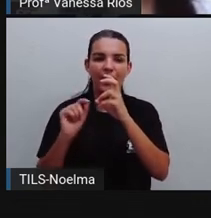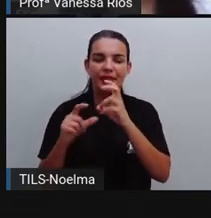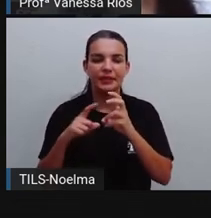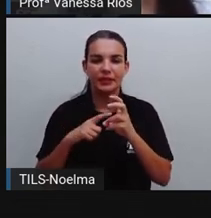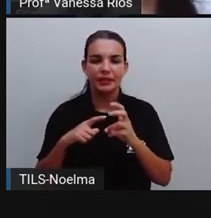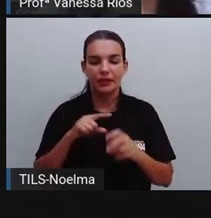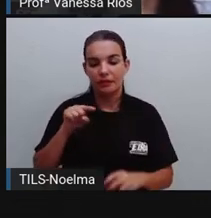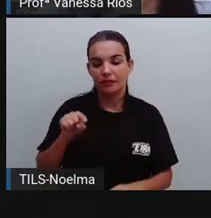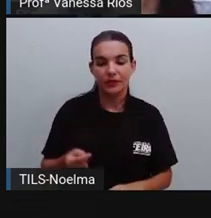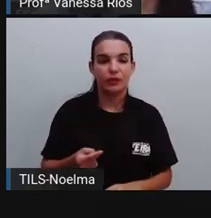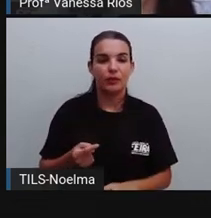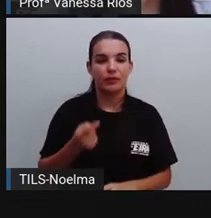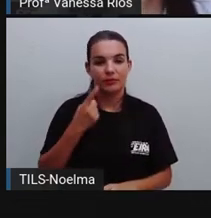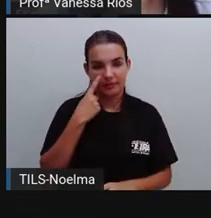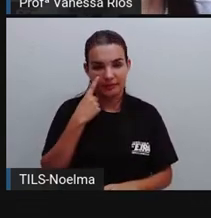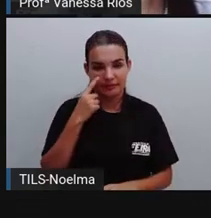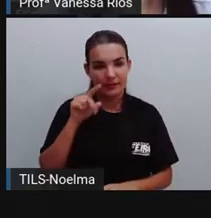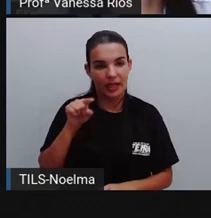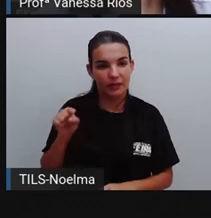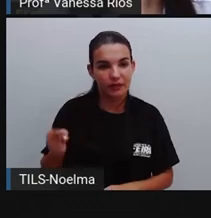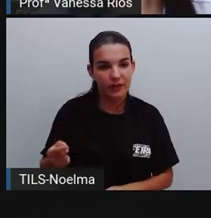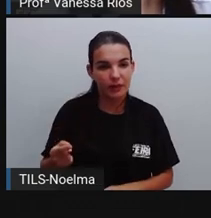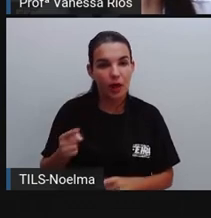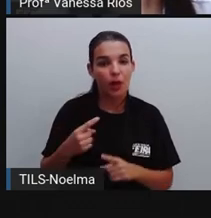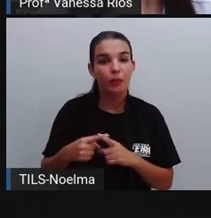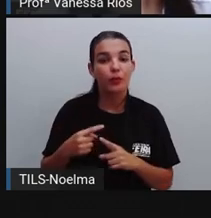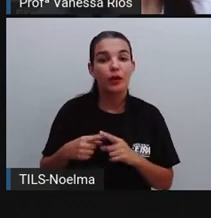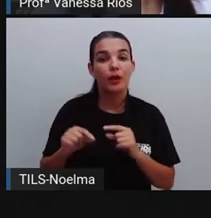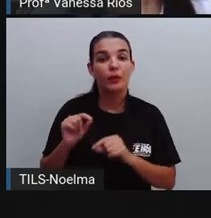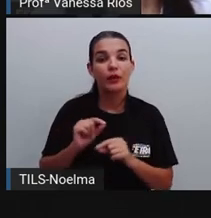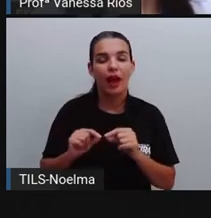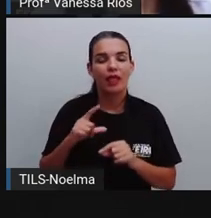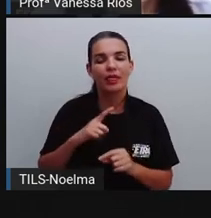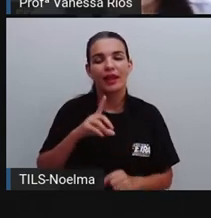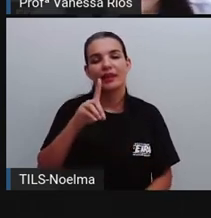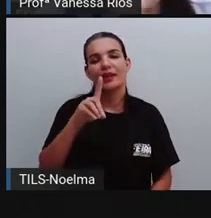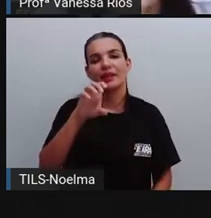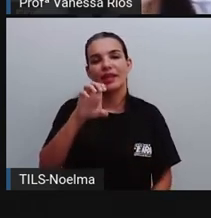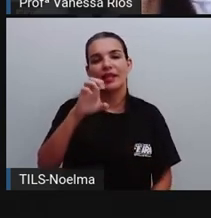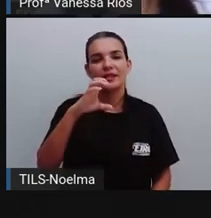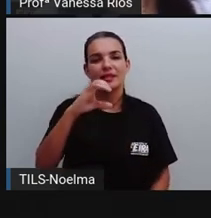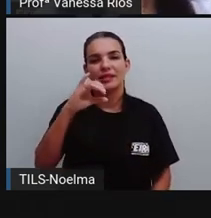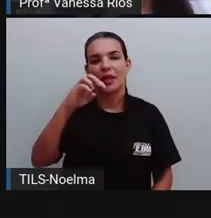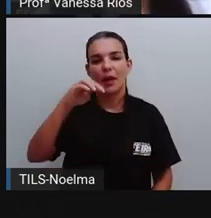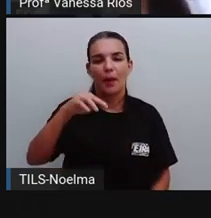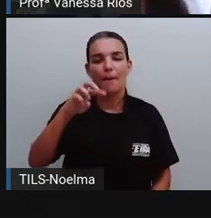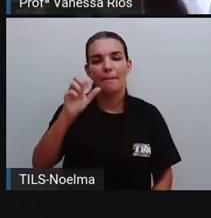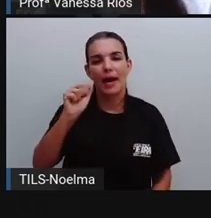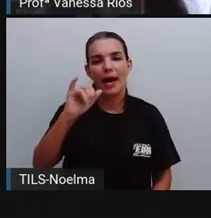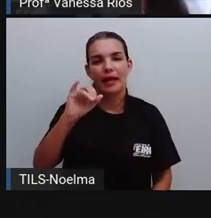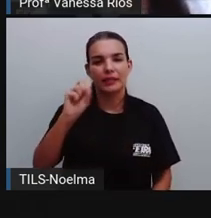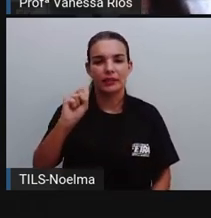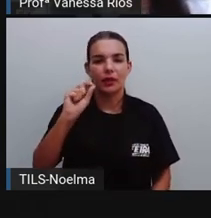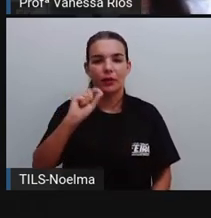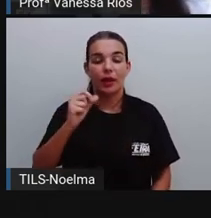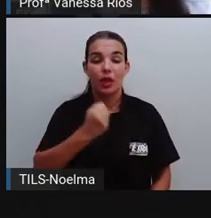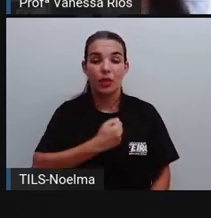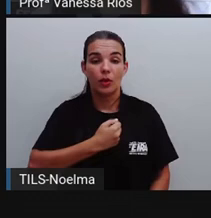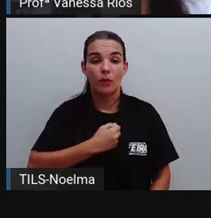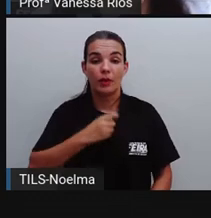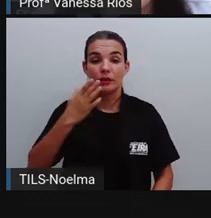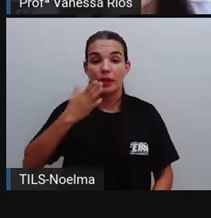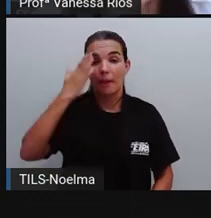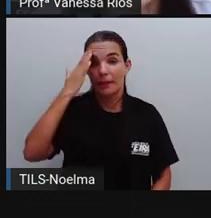aí a aparição das vírgulas. Isso porque esses são os números decimais. Os números decimais, ele tem como